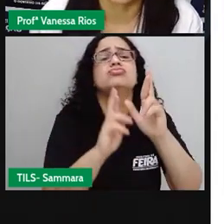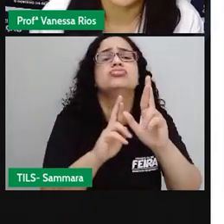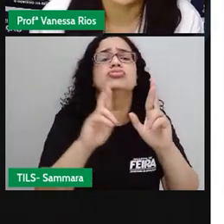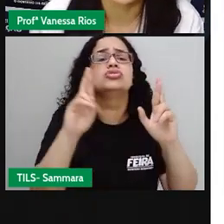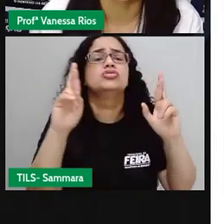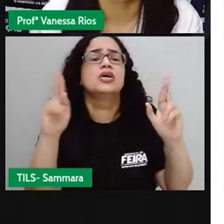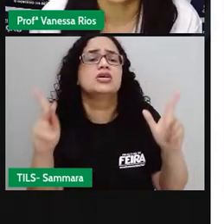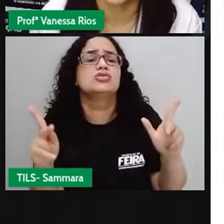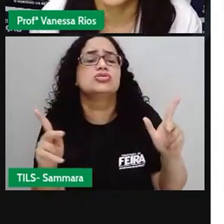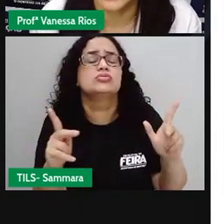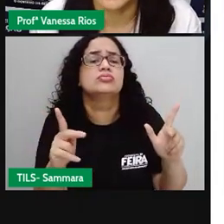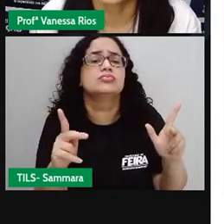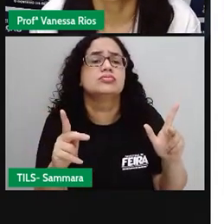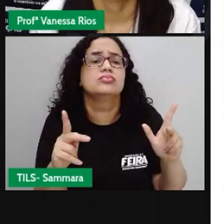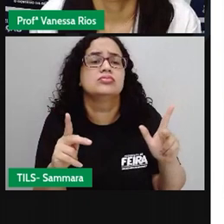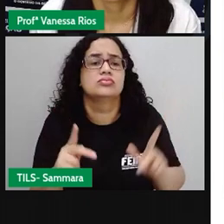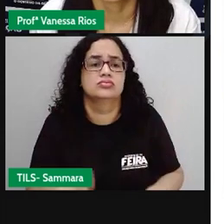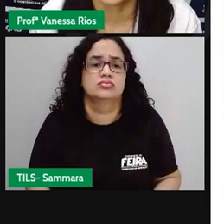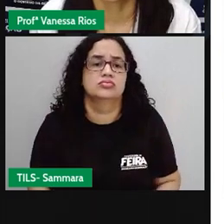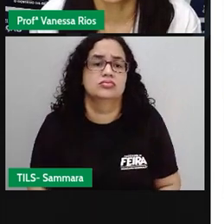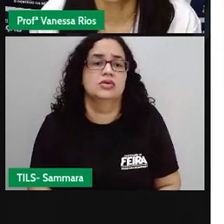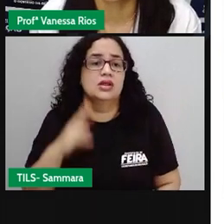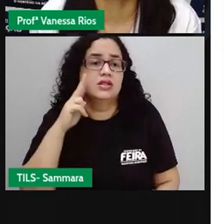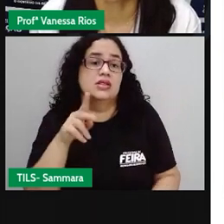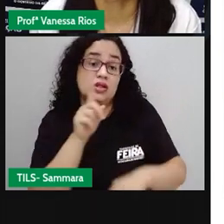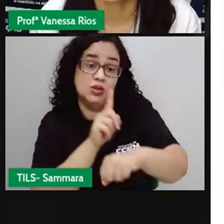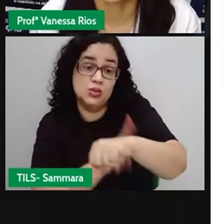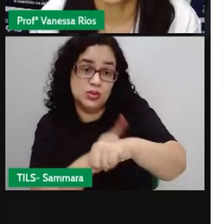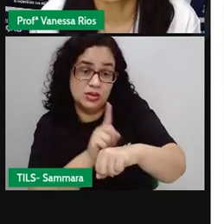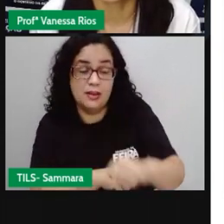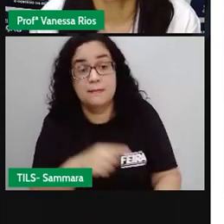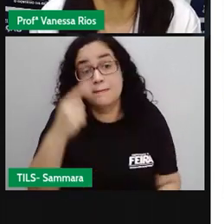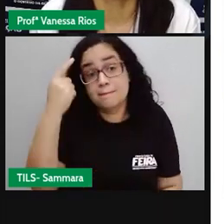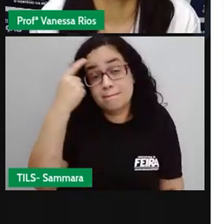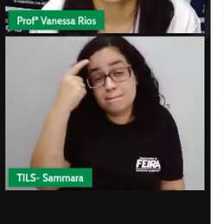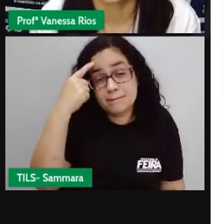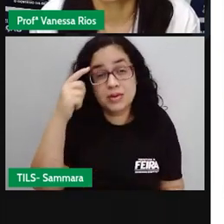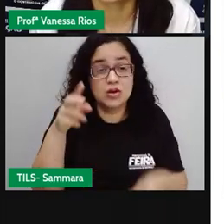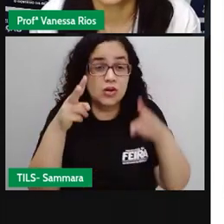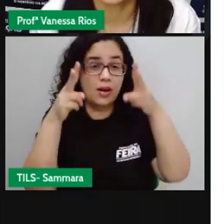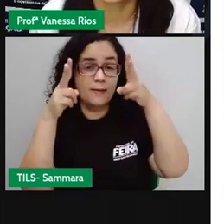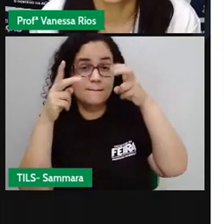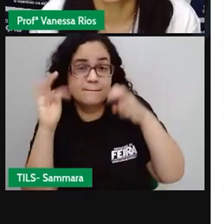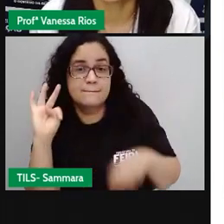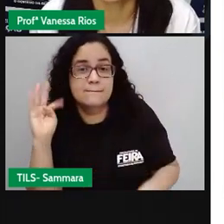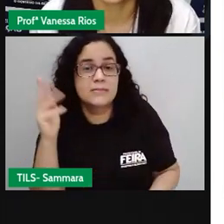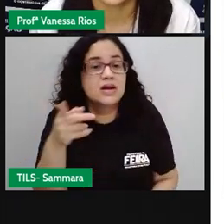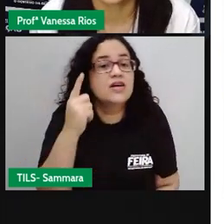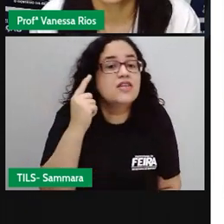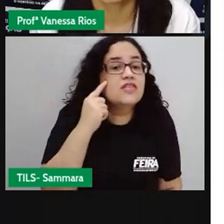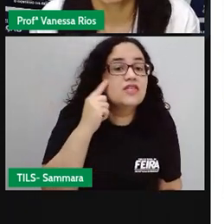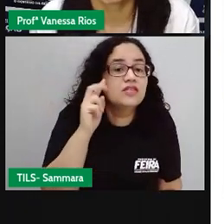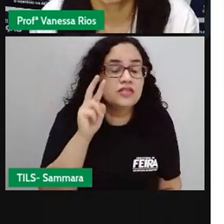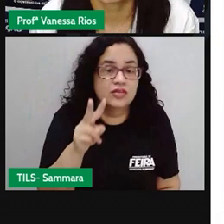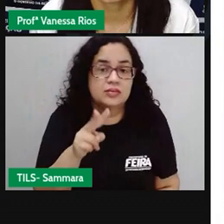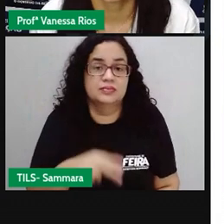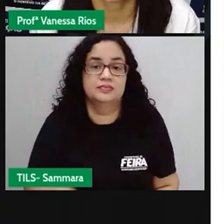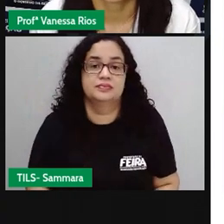entre uma imagem e outra? Vou dar um tempinho aí, ó, para vocês observarem e tentarem identificar.